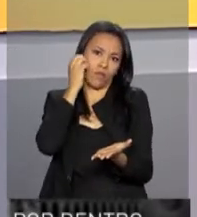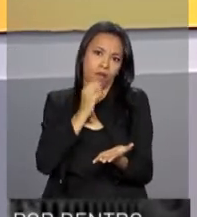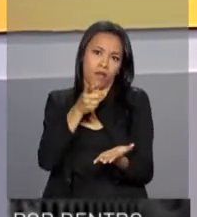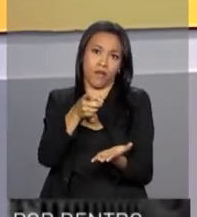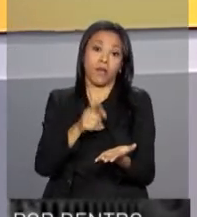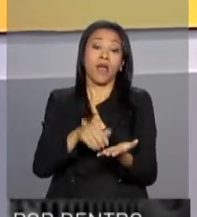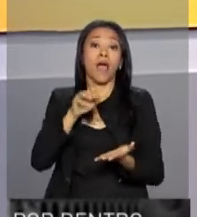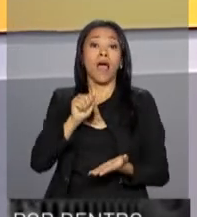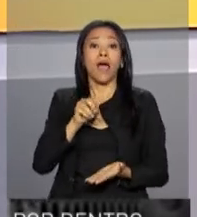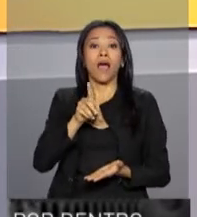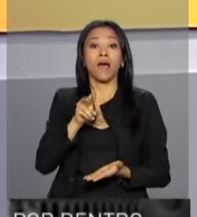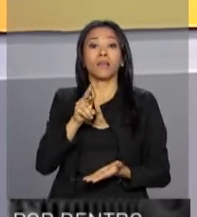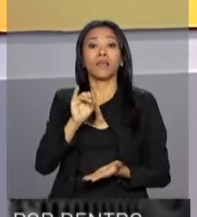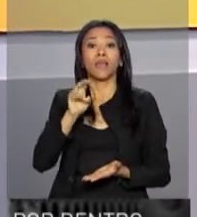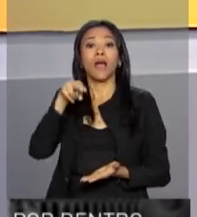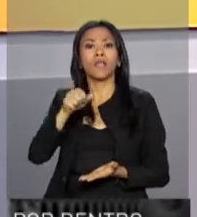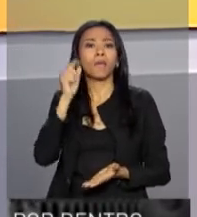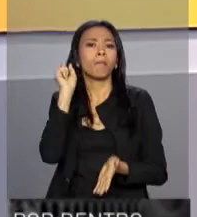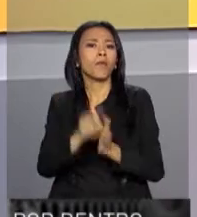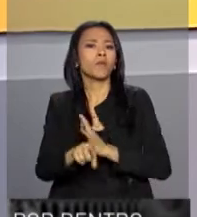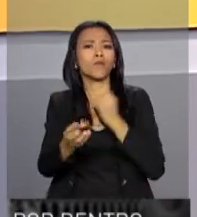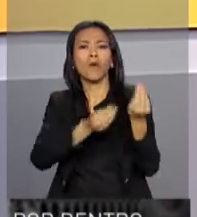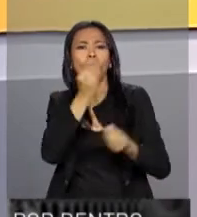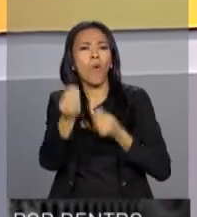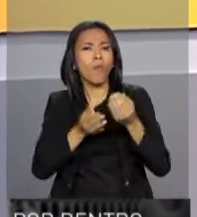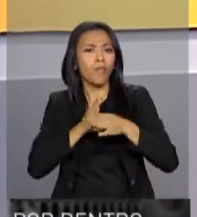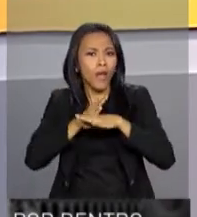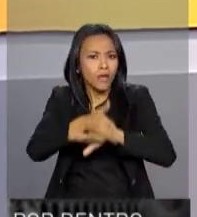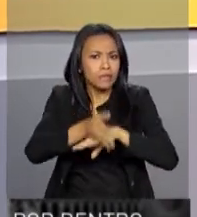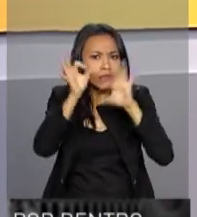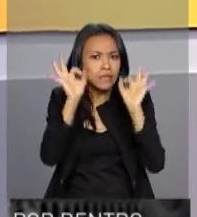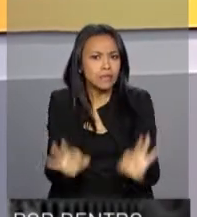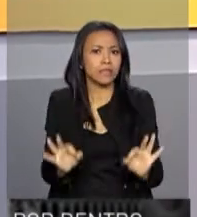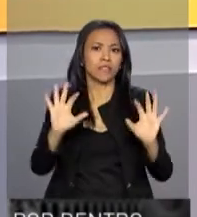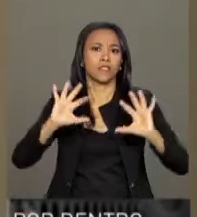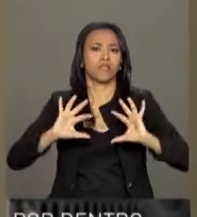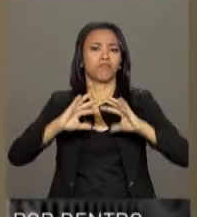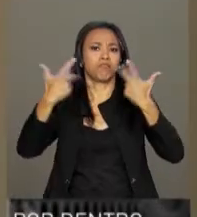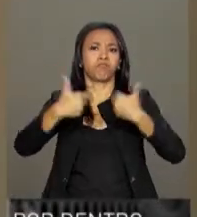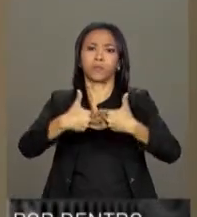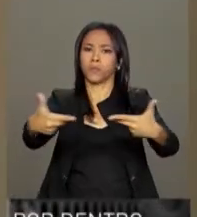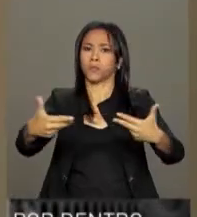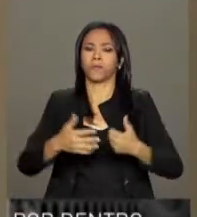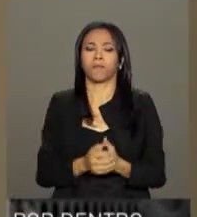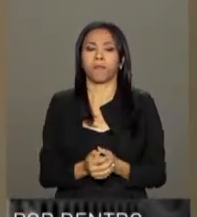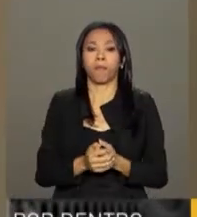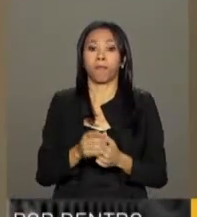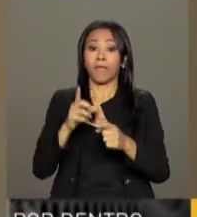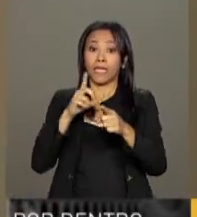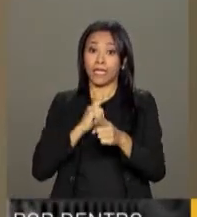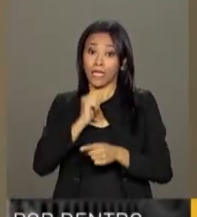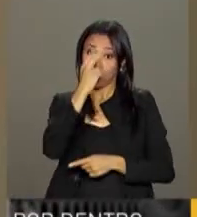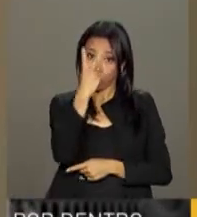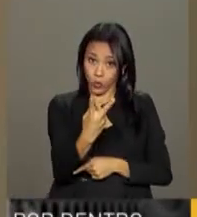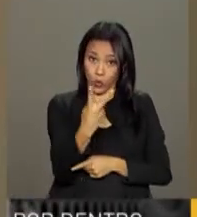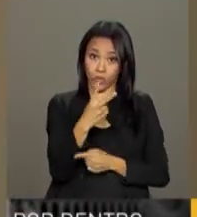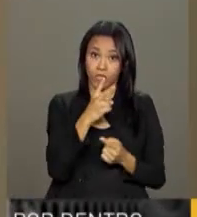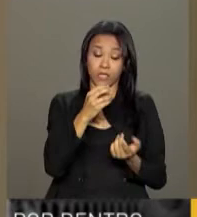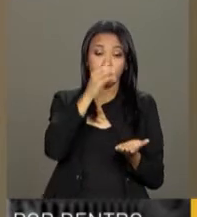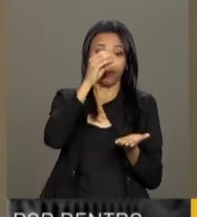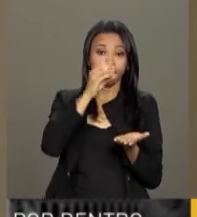A Adriana Oliveira pergunta como é feita a validação do acesso em eventos. Existem dois aplicativos